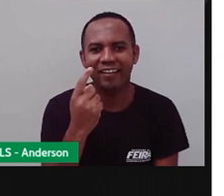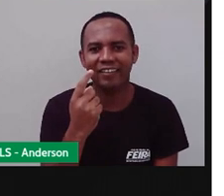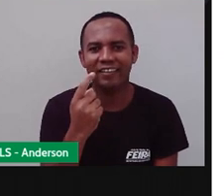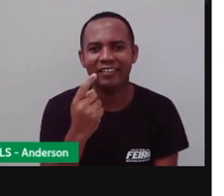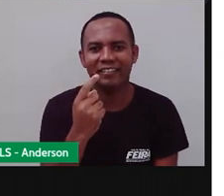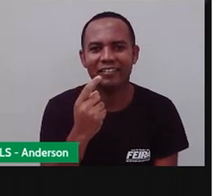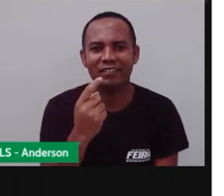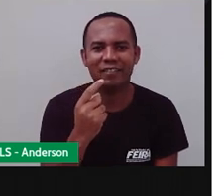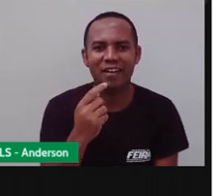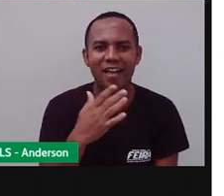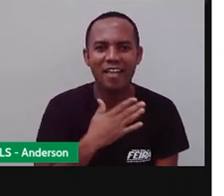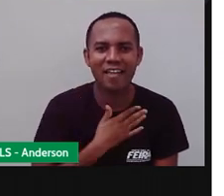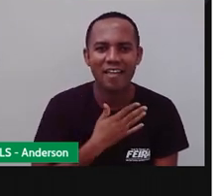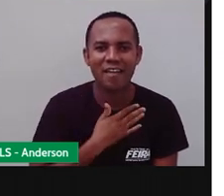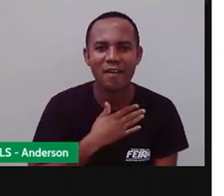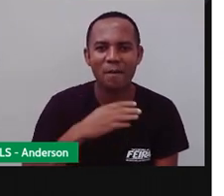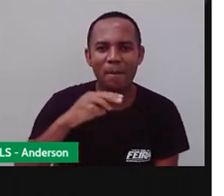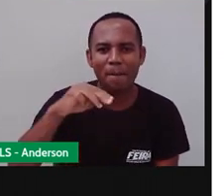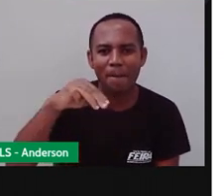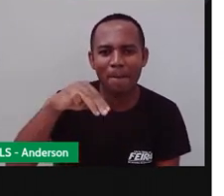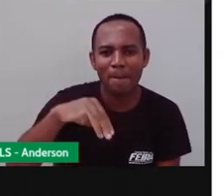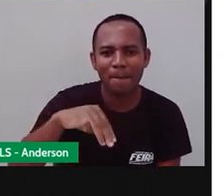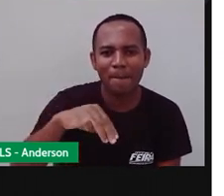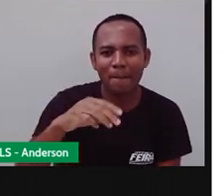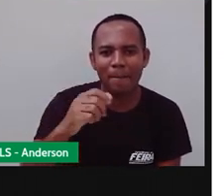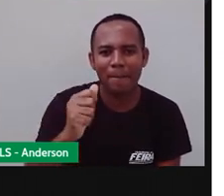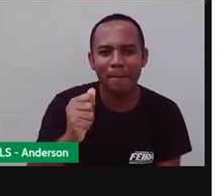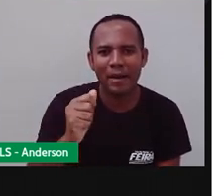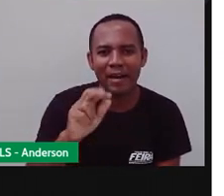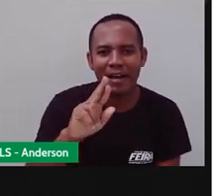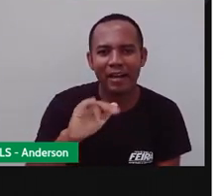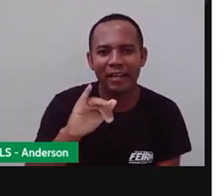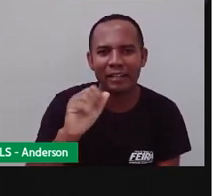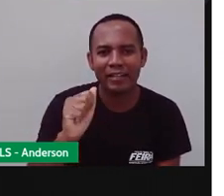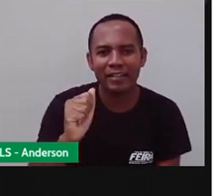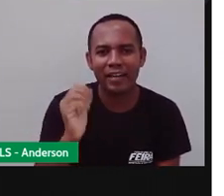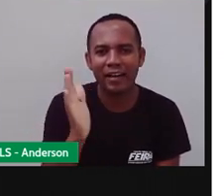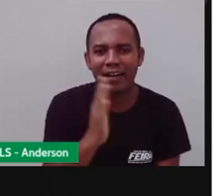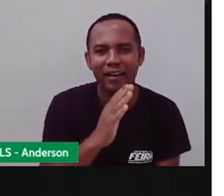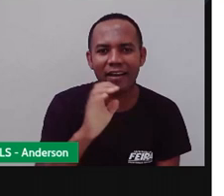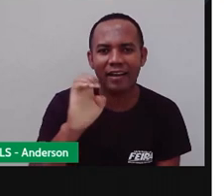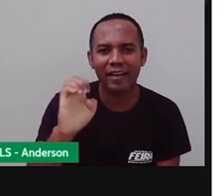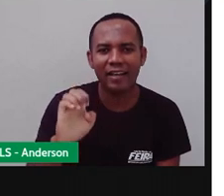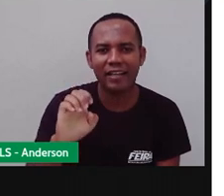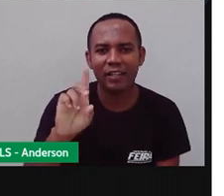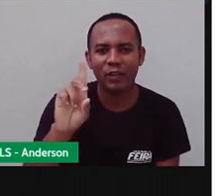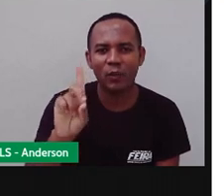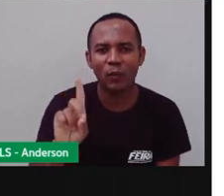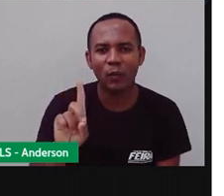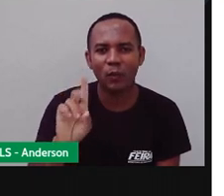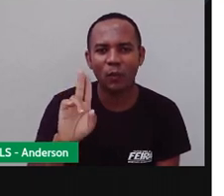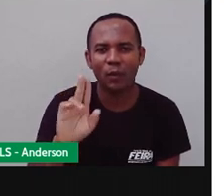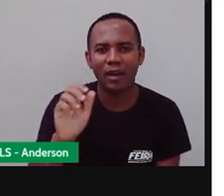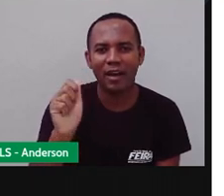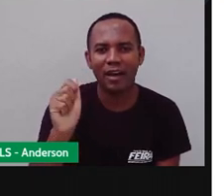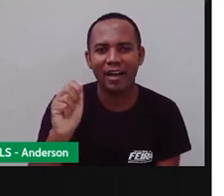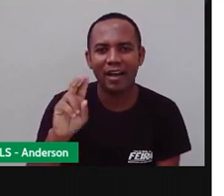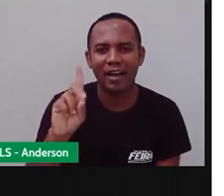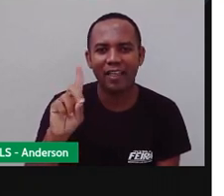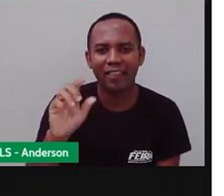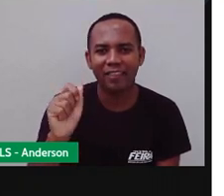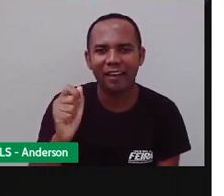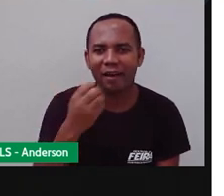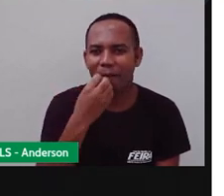Eduarda, né, estudante do terceiro ano da Escola Municipal Minhas Crianças no Parque Pê. Amo suas aulas. Aí, Anderson.